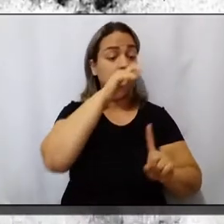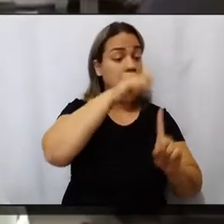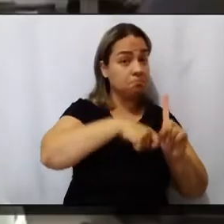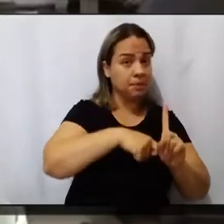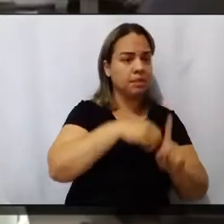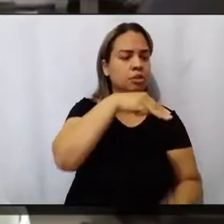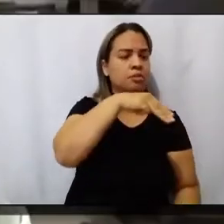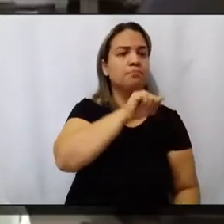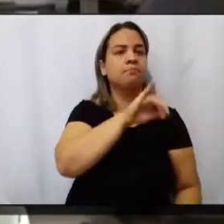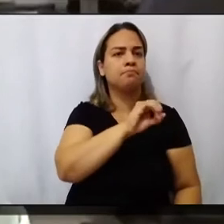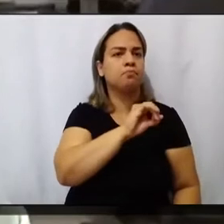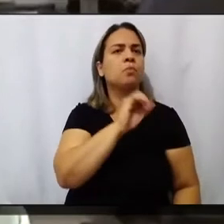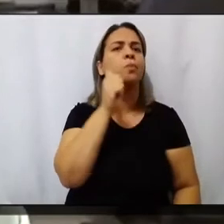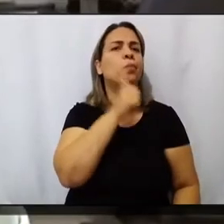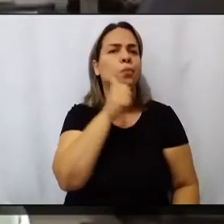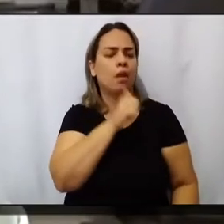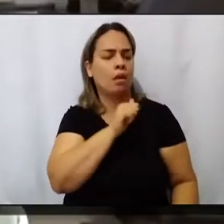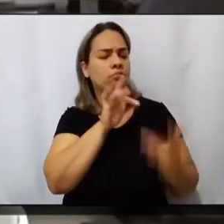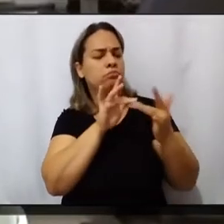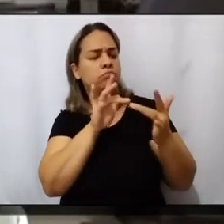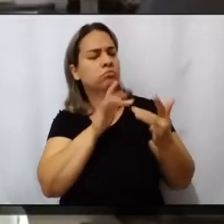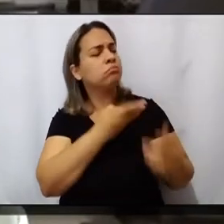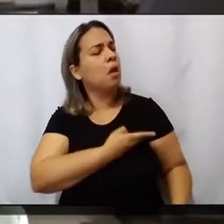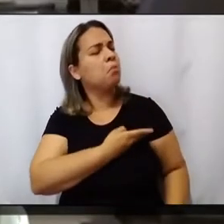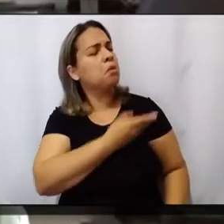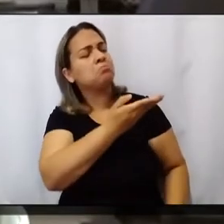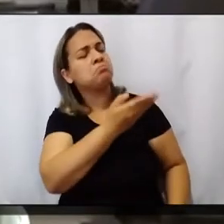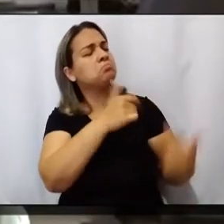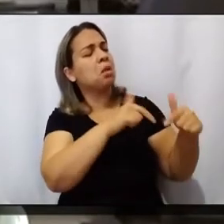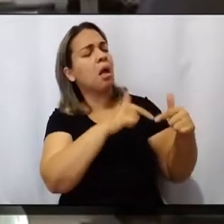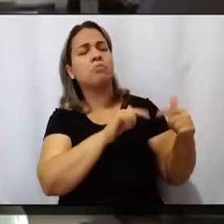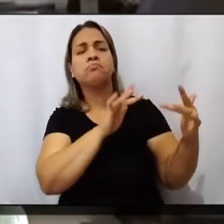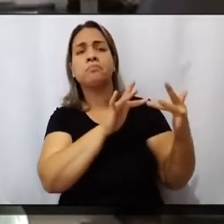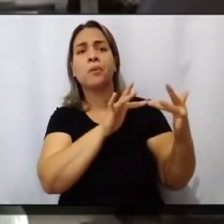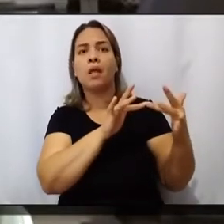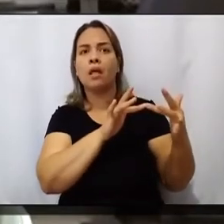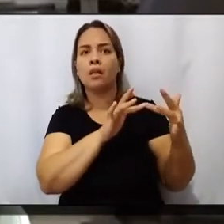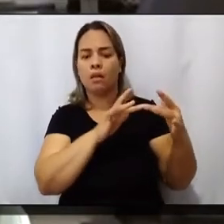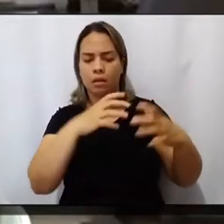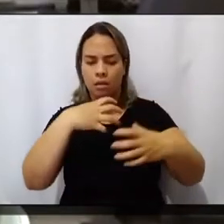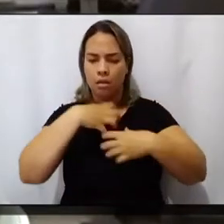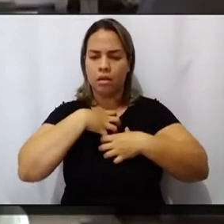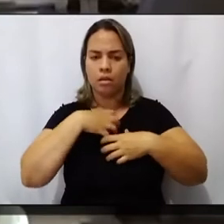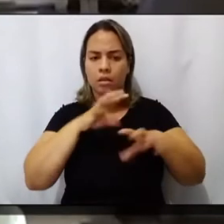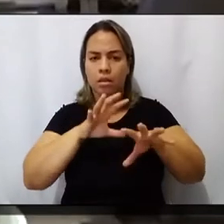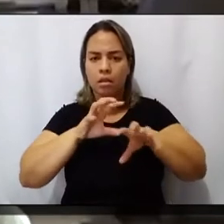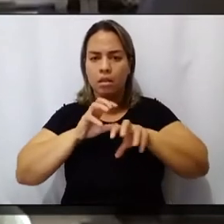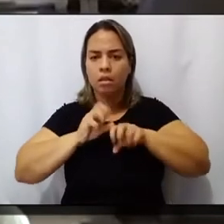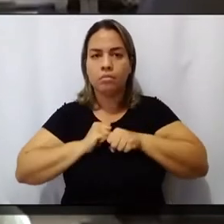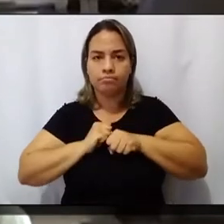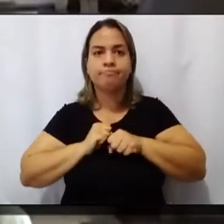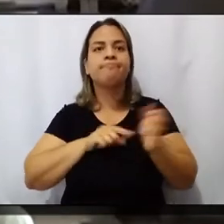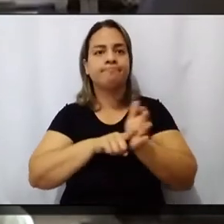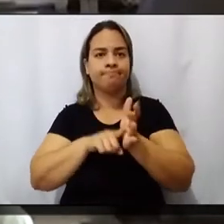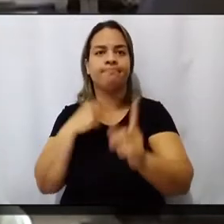colega de trabalho que estava com Covid e ela, então, desenvolveu os sintomas da doença e